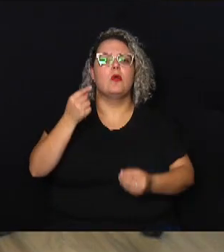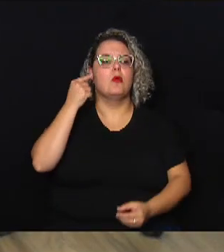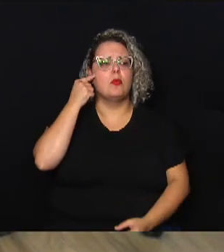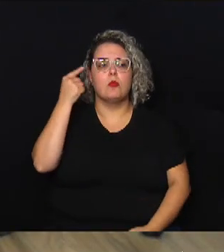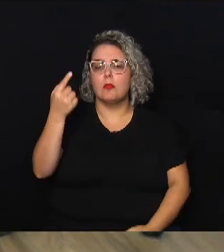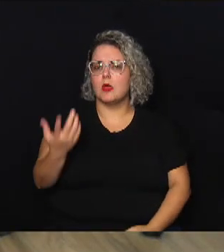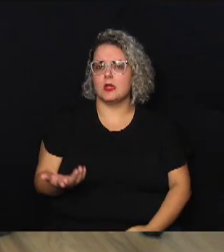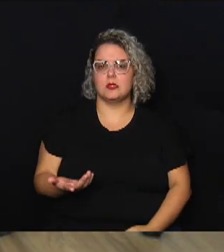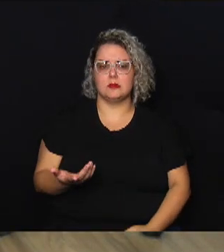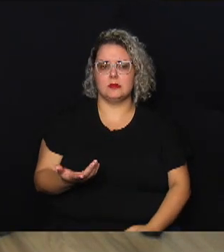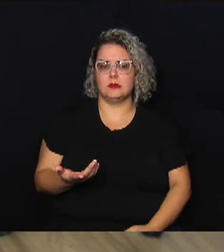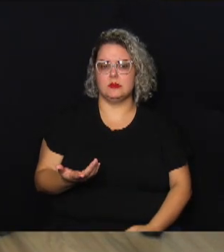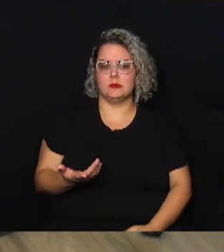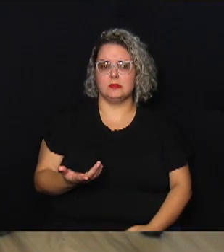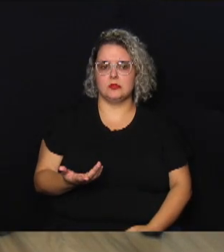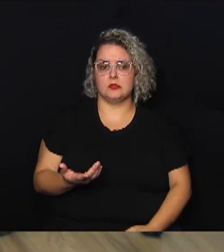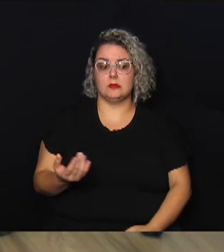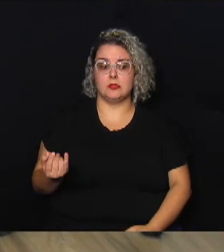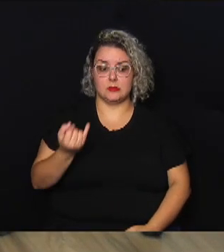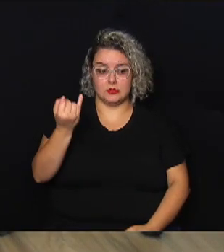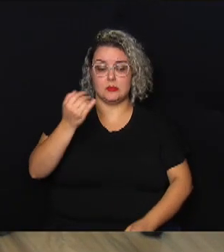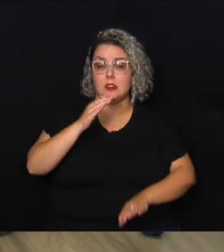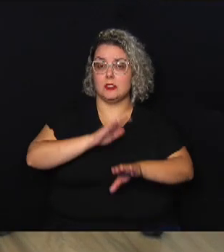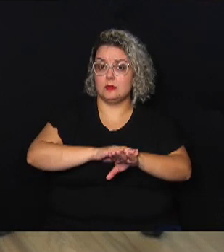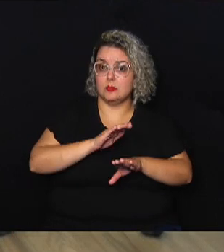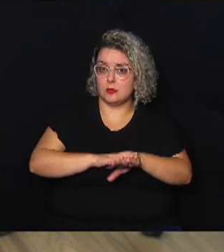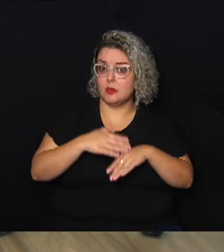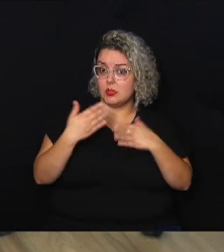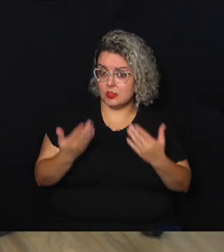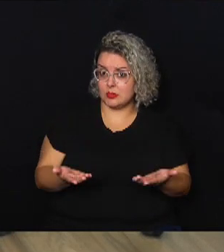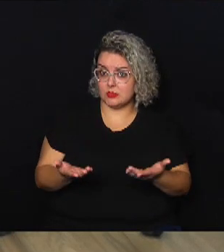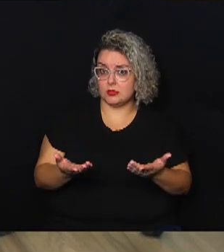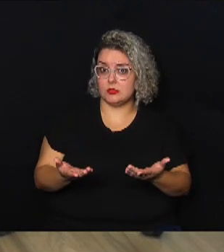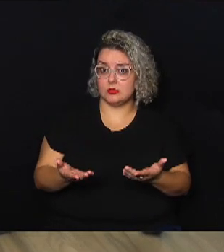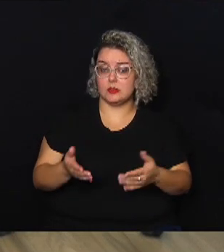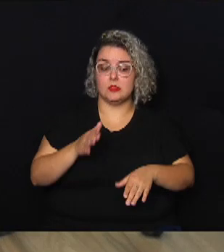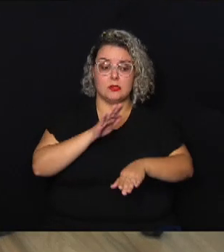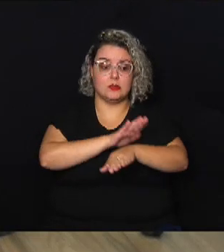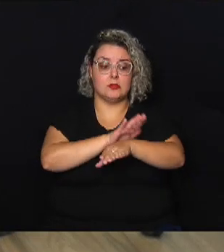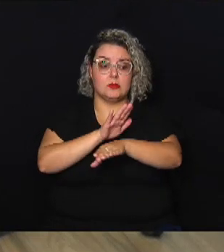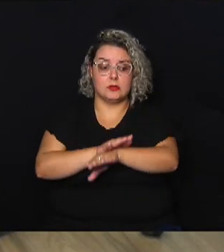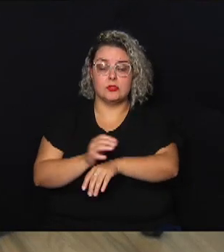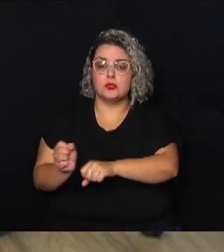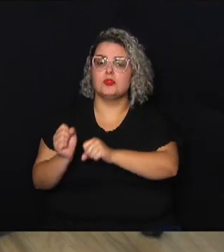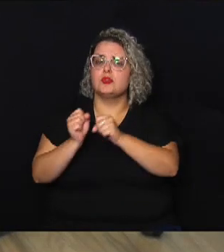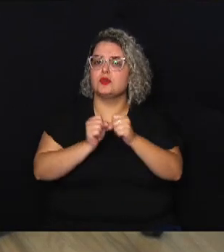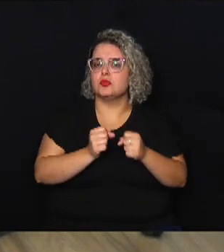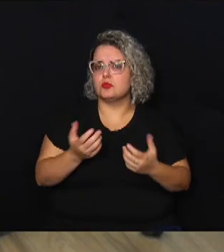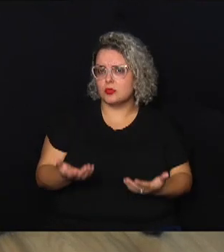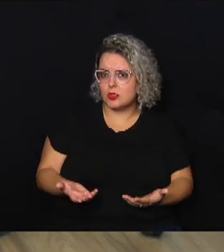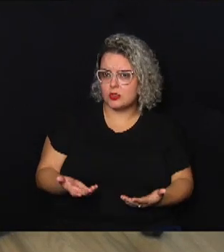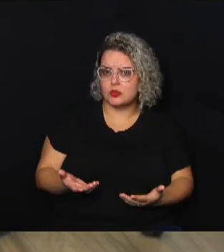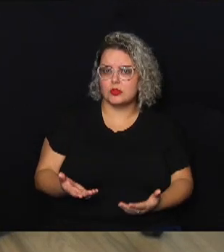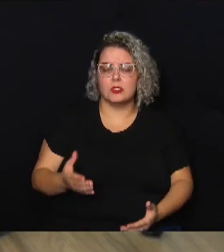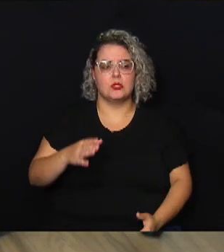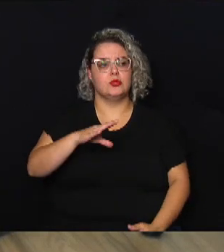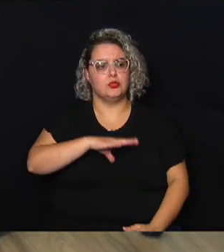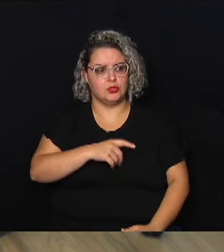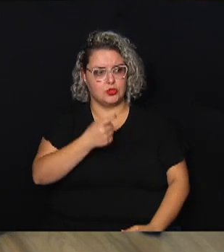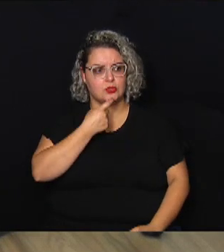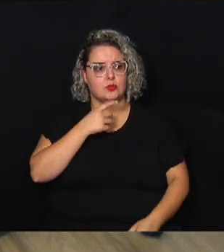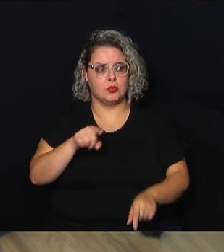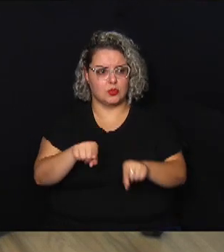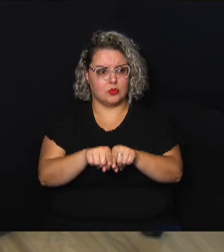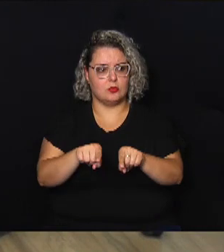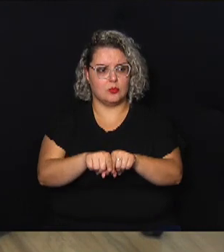nessa importante atitude e nessa colaboração entre os poderes no caso de Campinas inclusive com a atuação